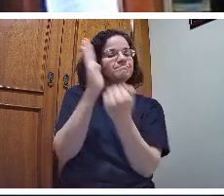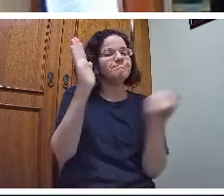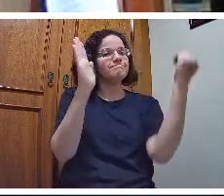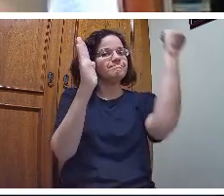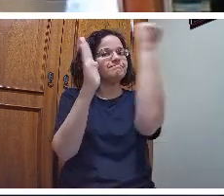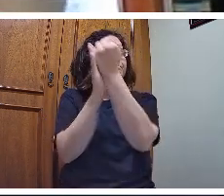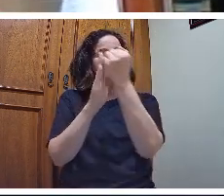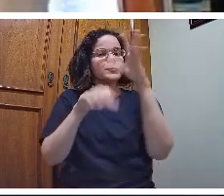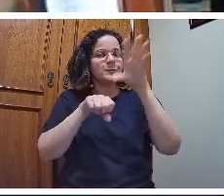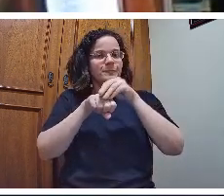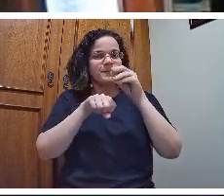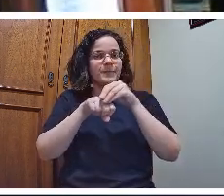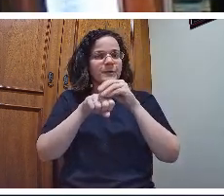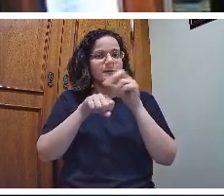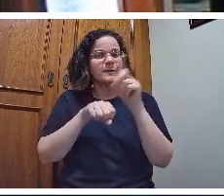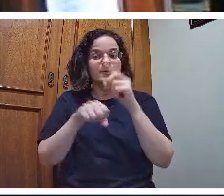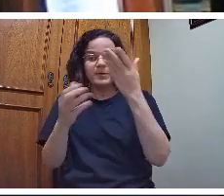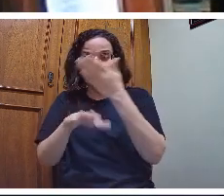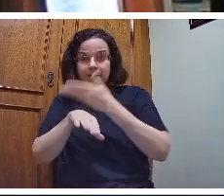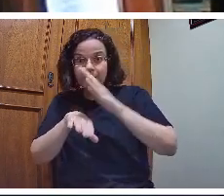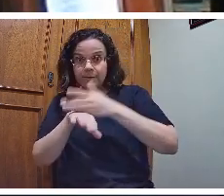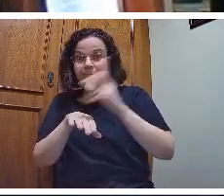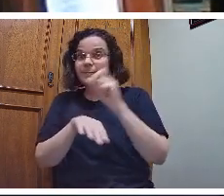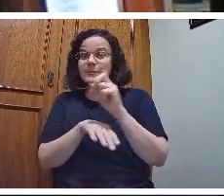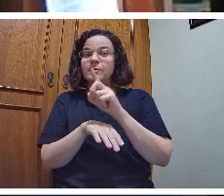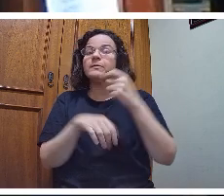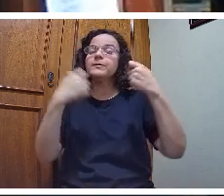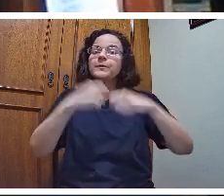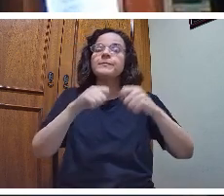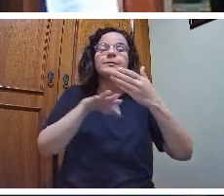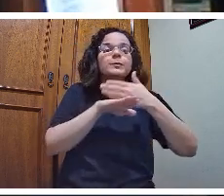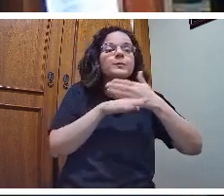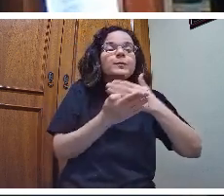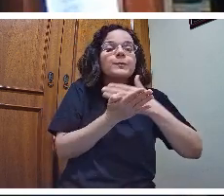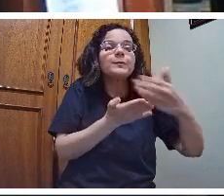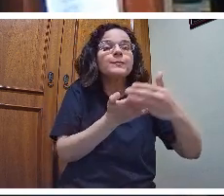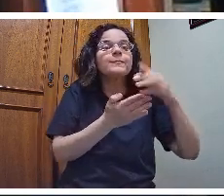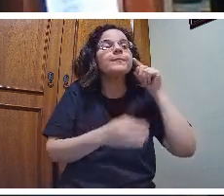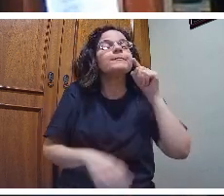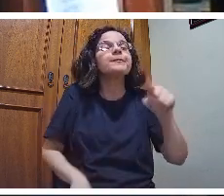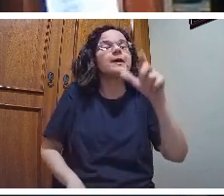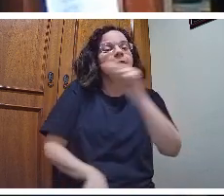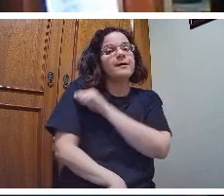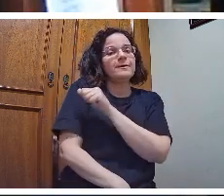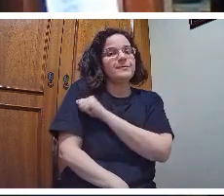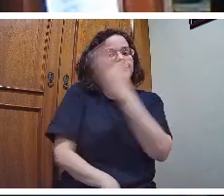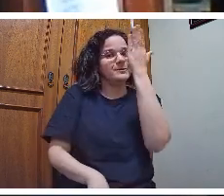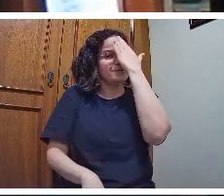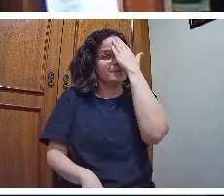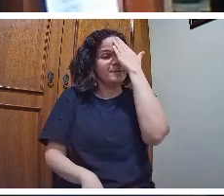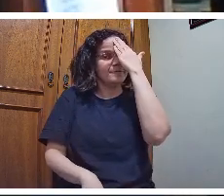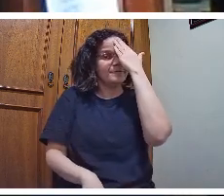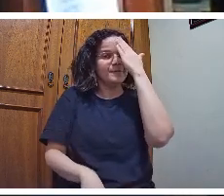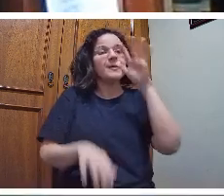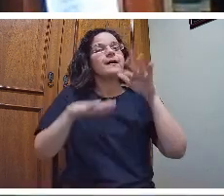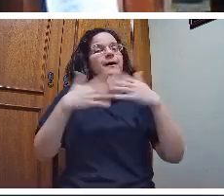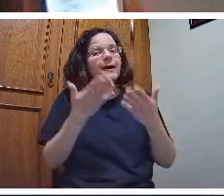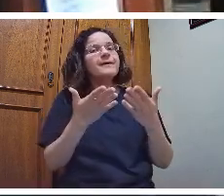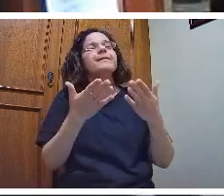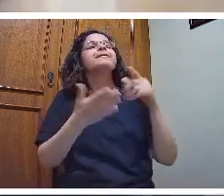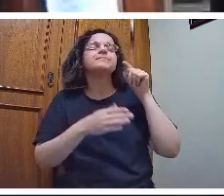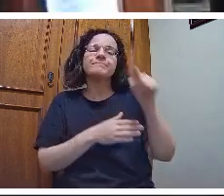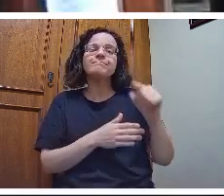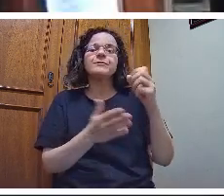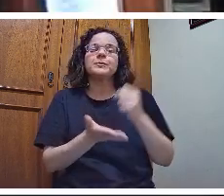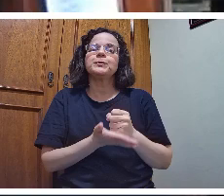agora na prática. Eu parto daquilo que o aluno é, de onde ele se encontra, para poder fazer com ele